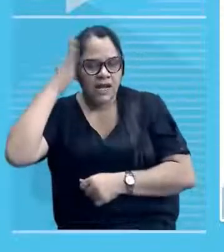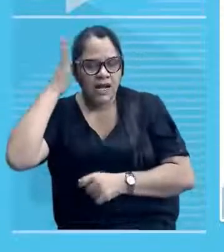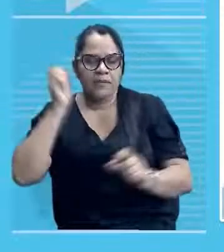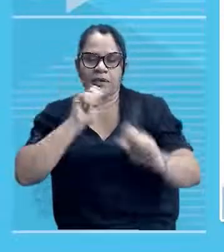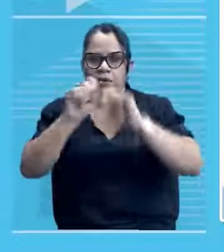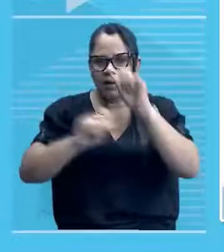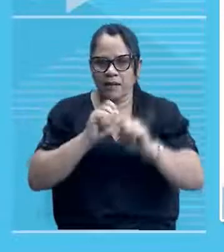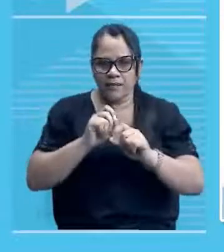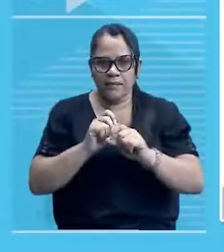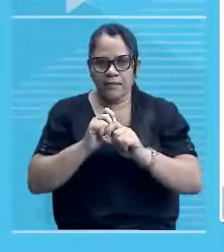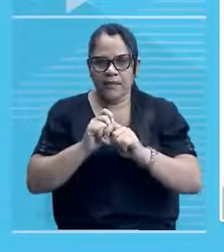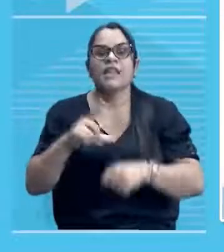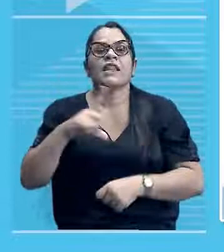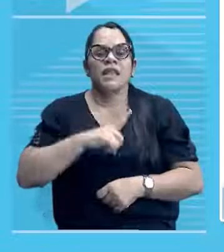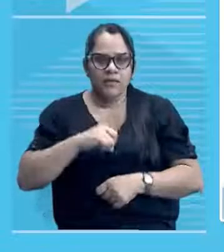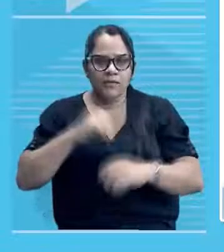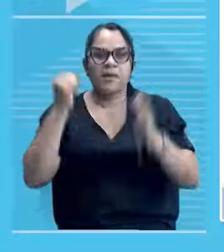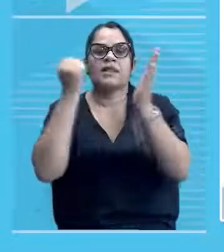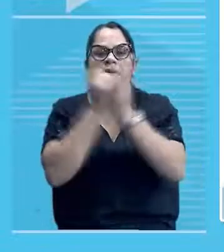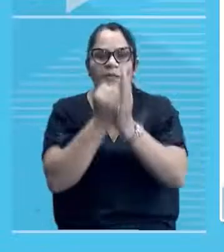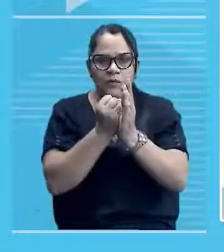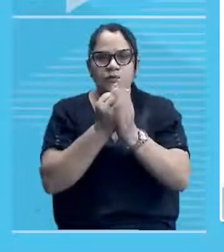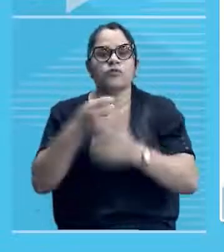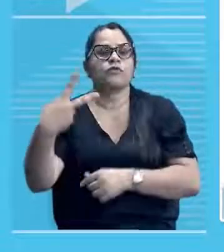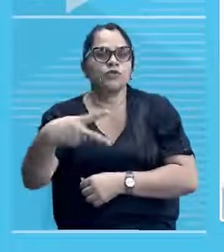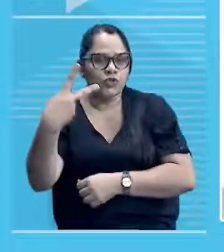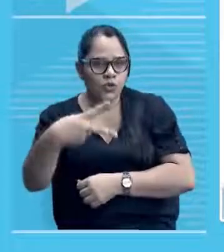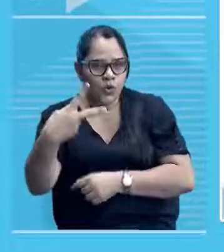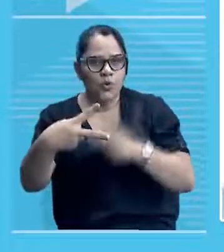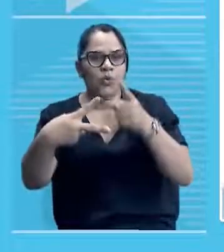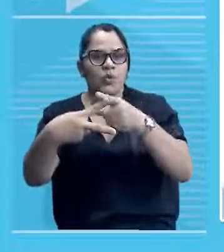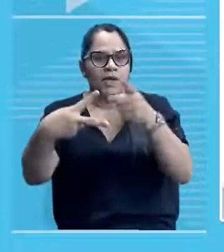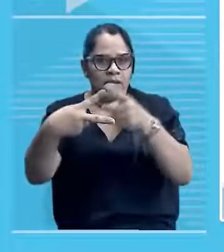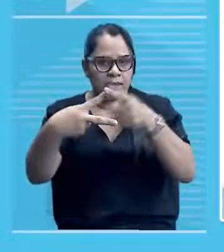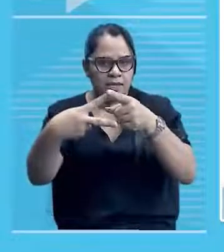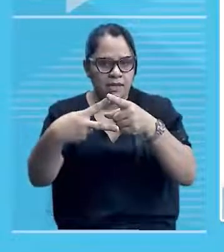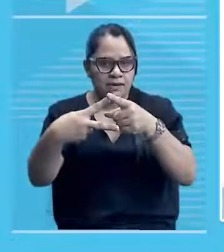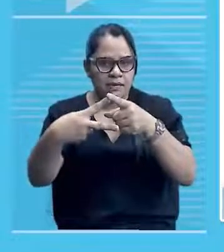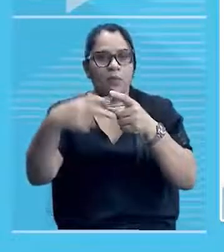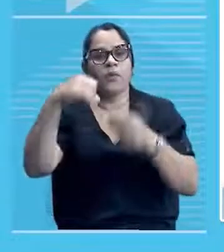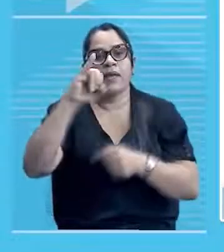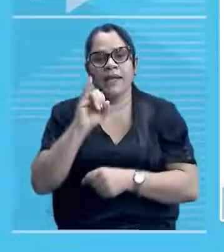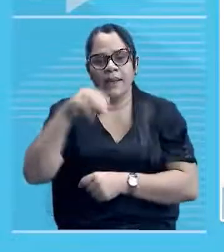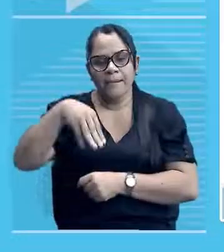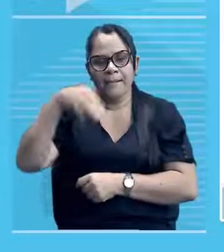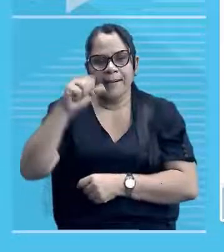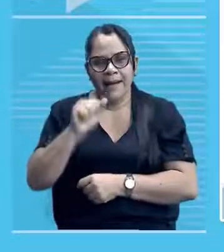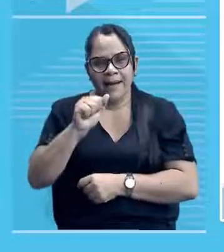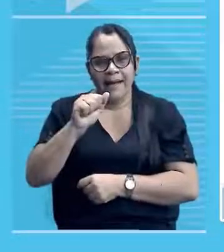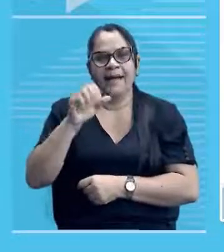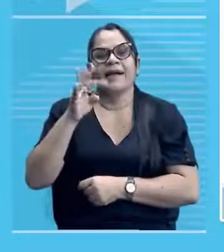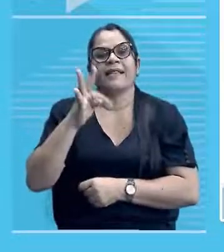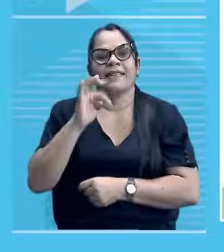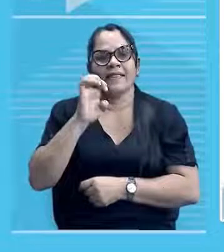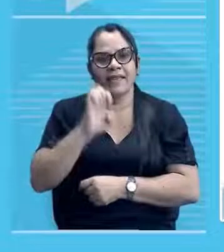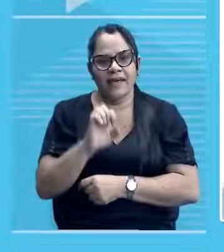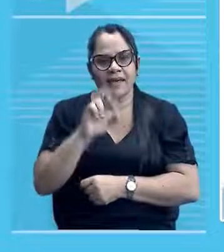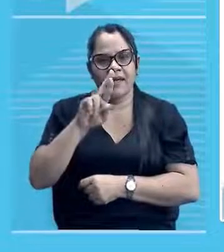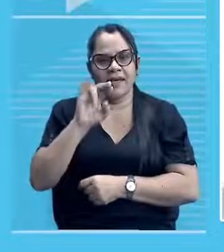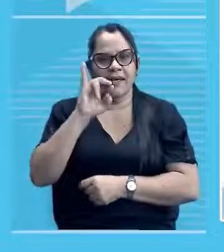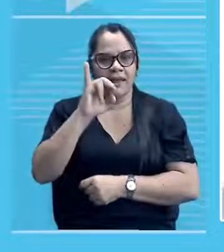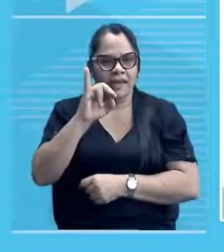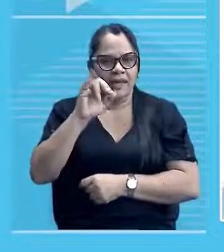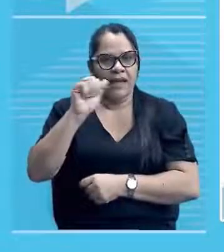o patrimônio cultural imaterial, né? O imaterial é aquilo que não é, é aquilo que é intangível, né? Não é